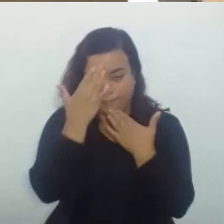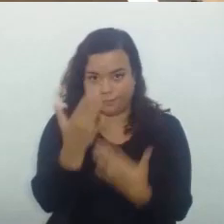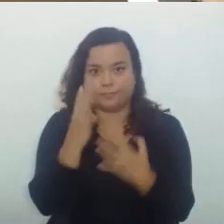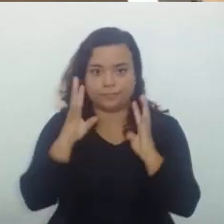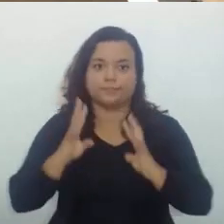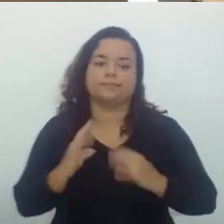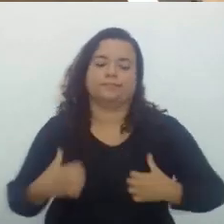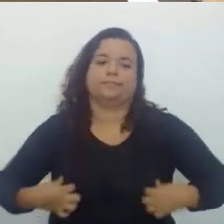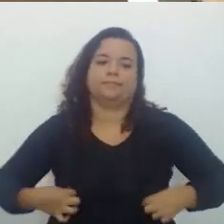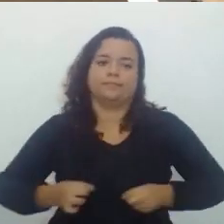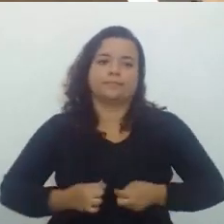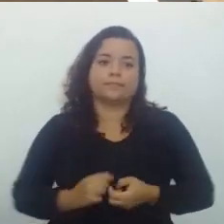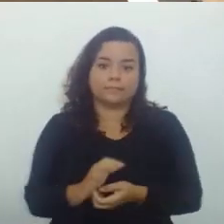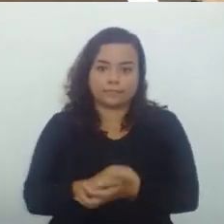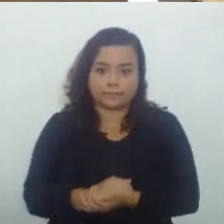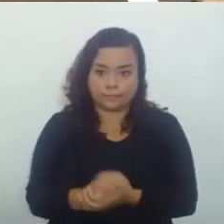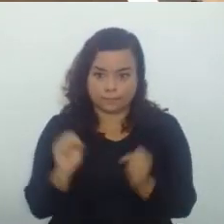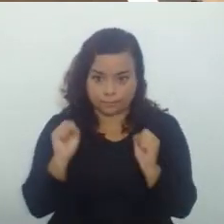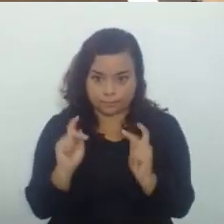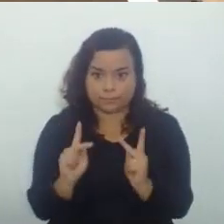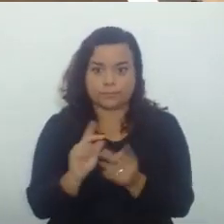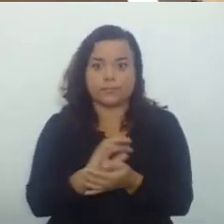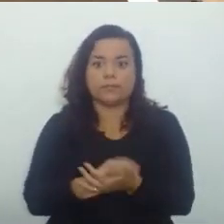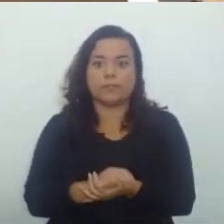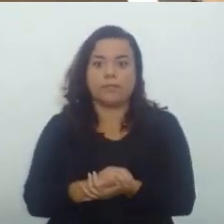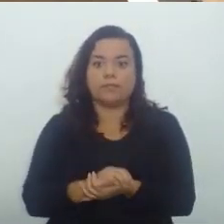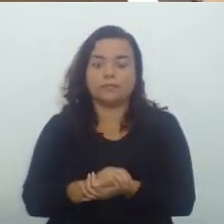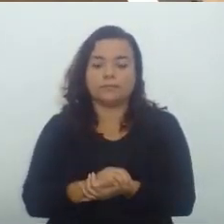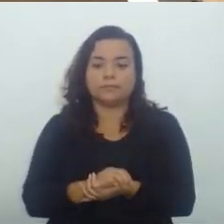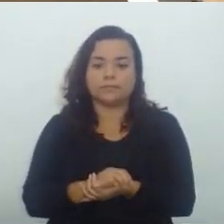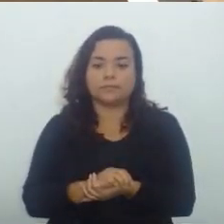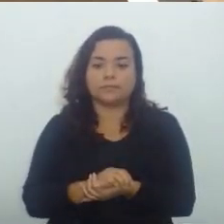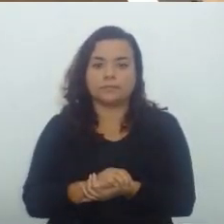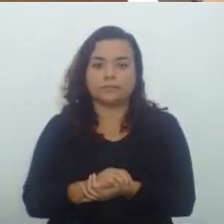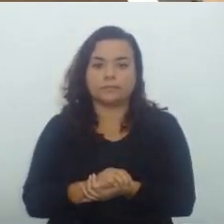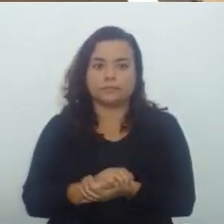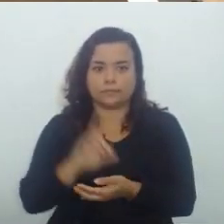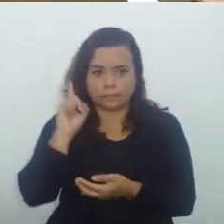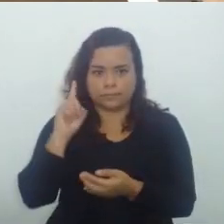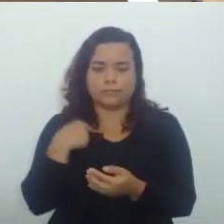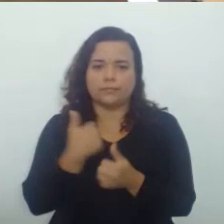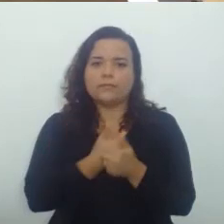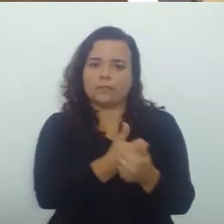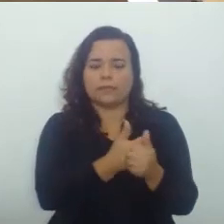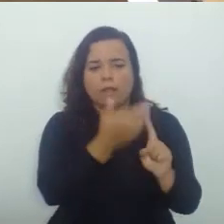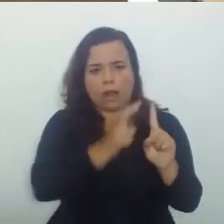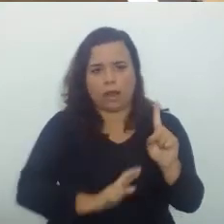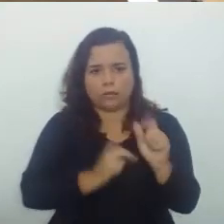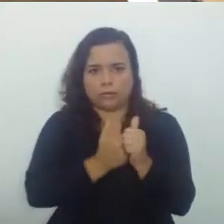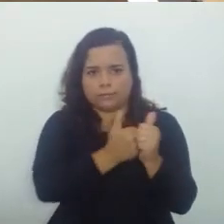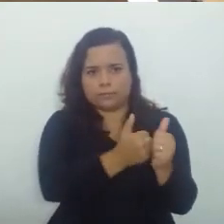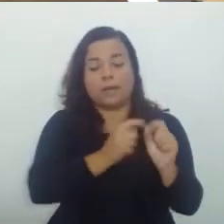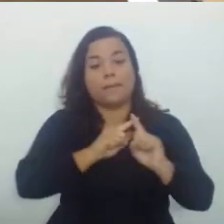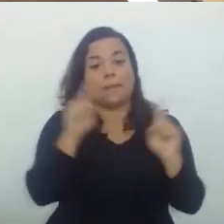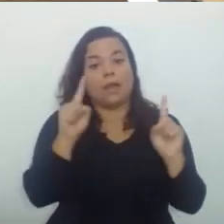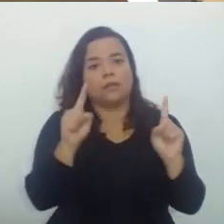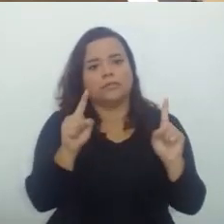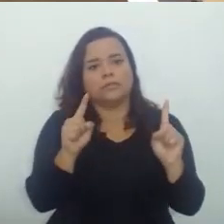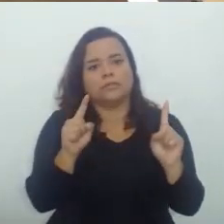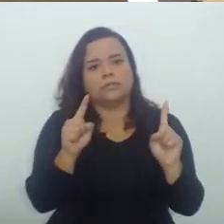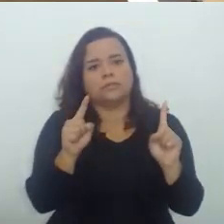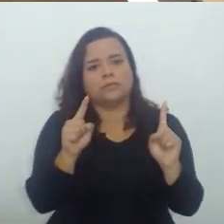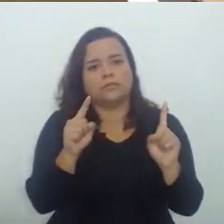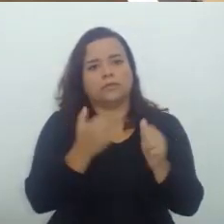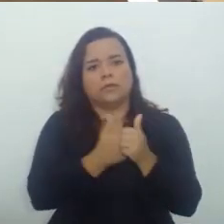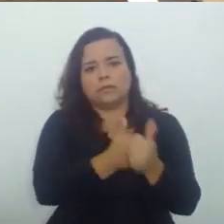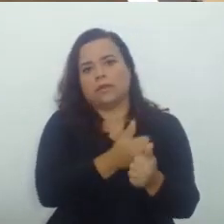Presidente Ok Então Eu igualmente Acompanho o relator Mas Desconsiderando Não acompanho Com relação